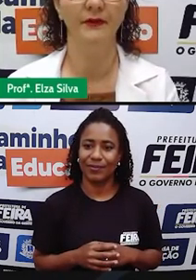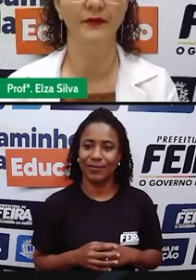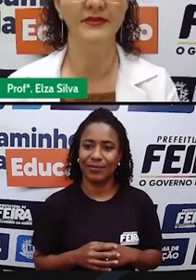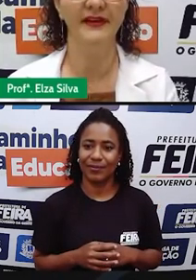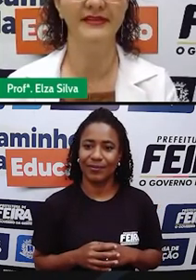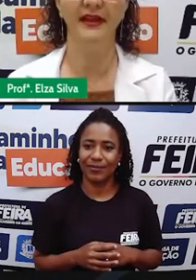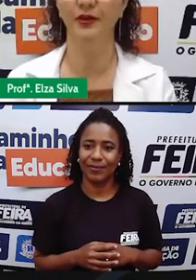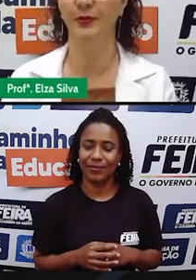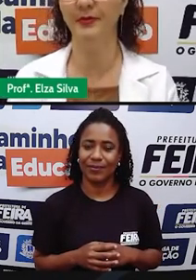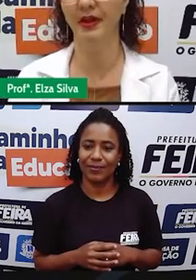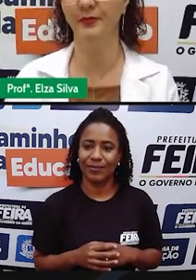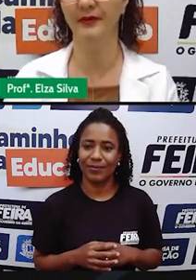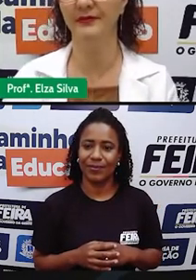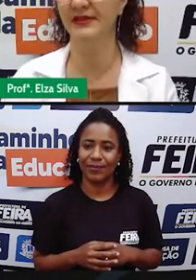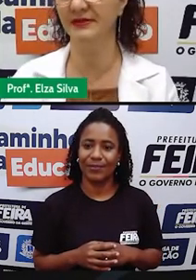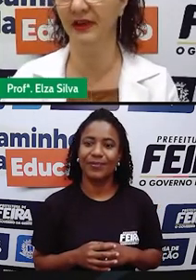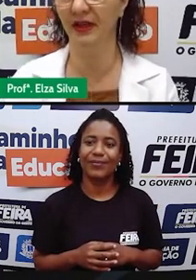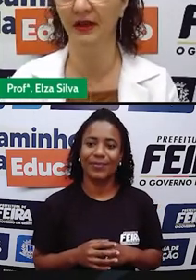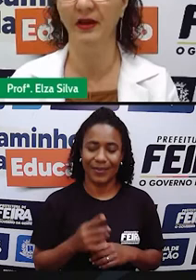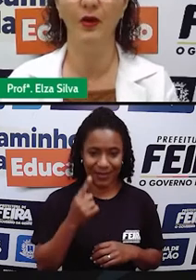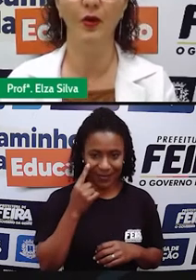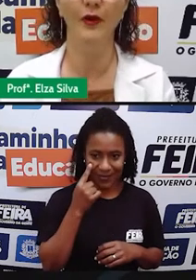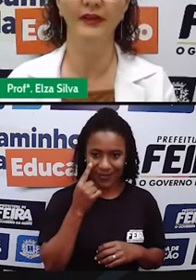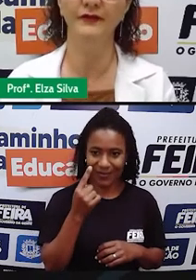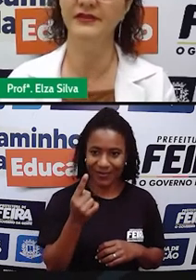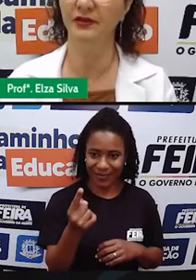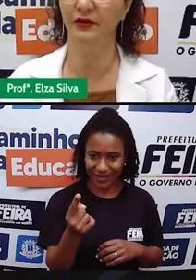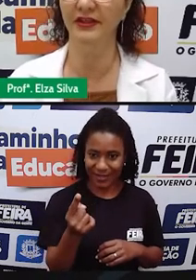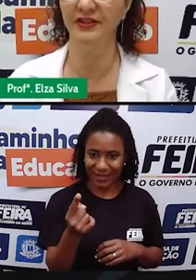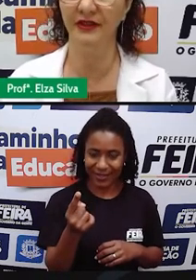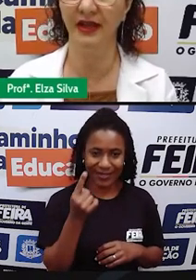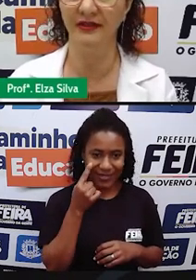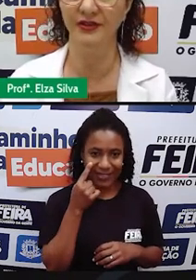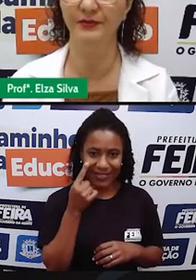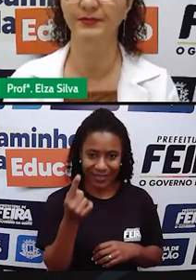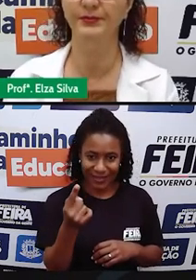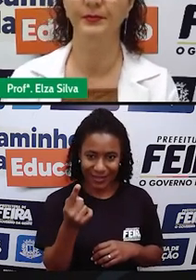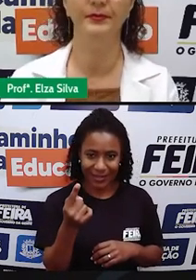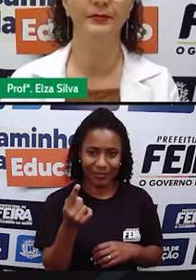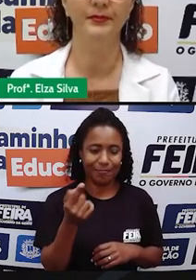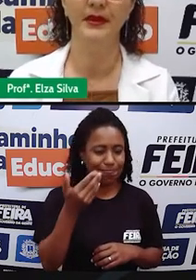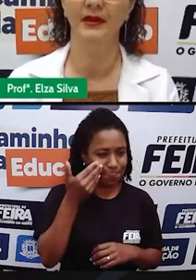Então, vamos fazer aqui o primeiro para vocês verem como é que funciona a atividade.